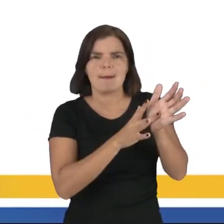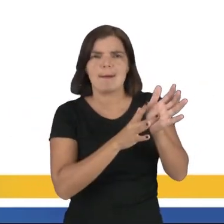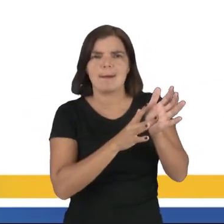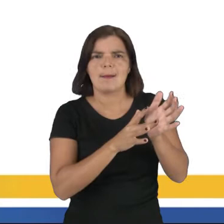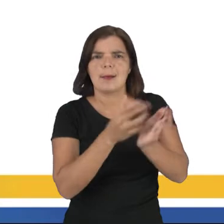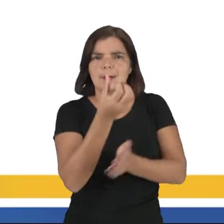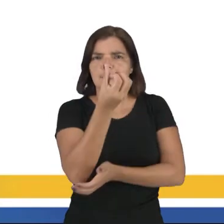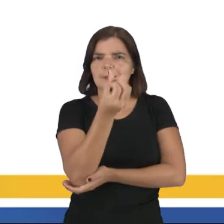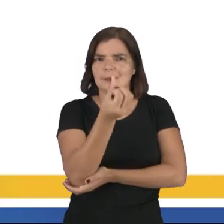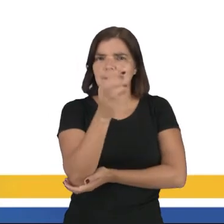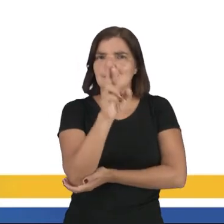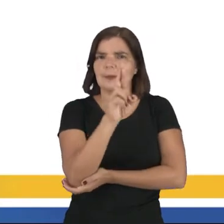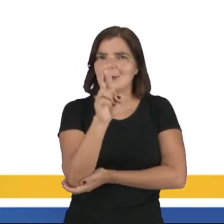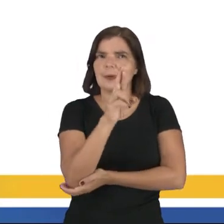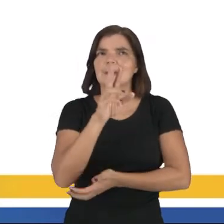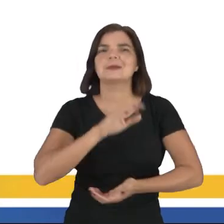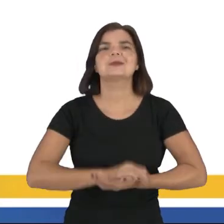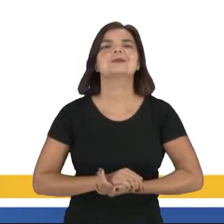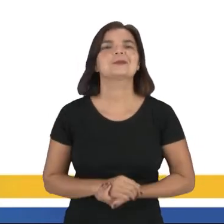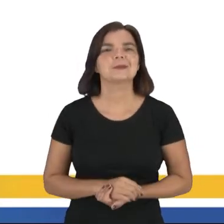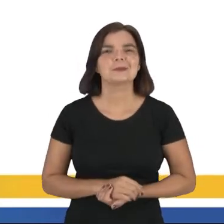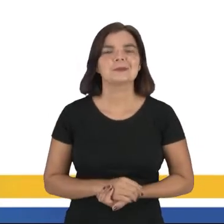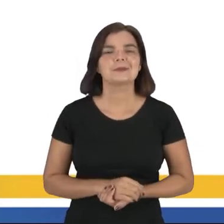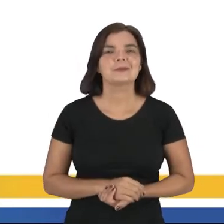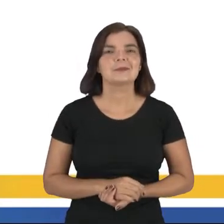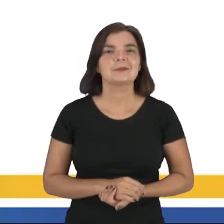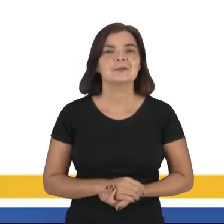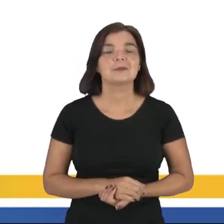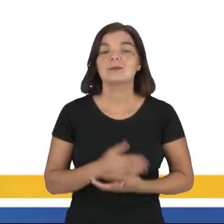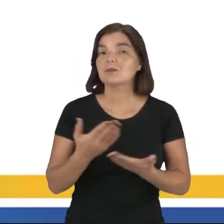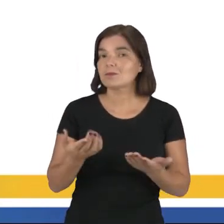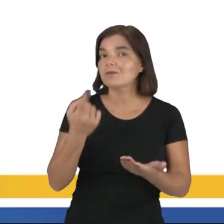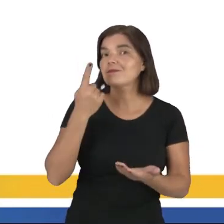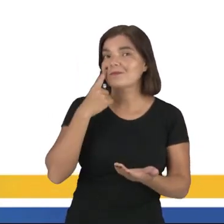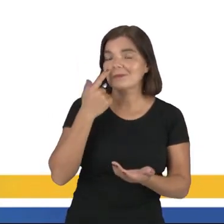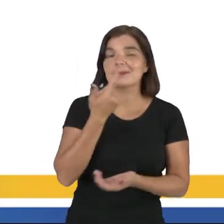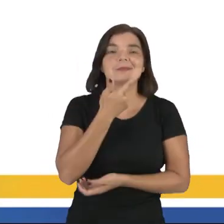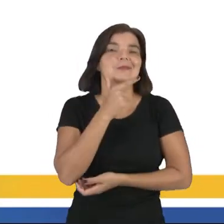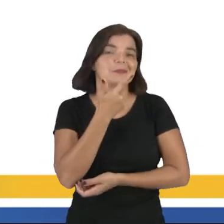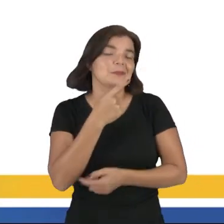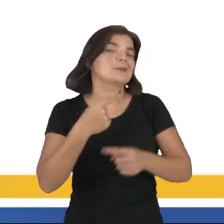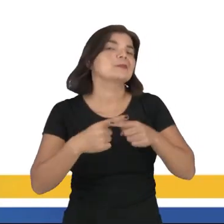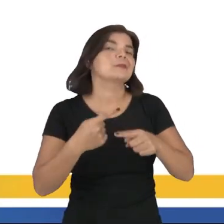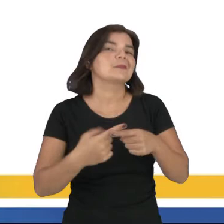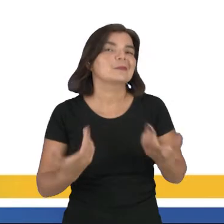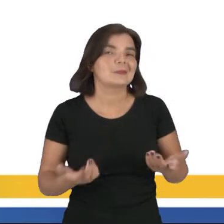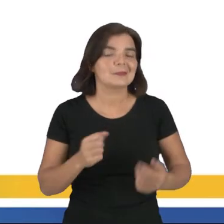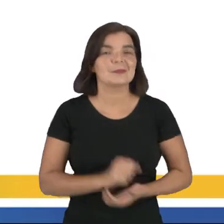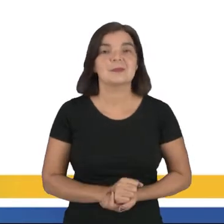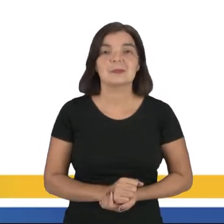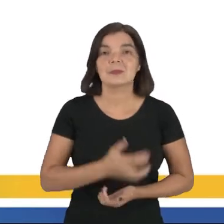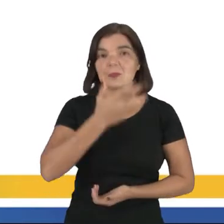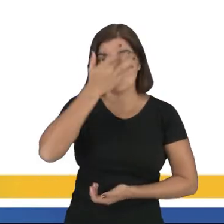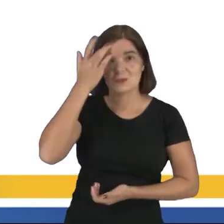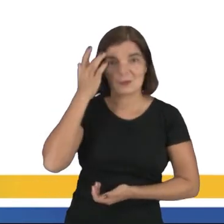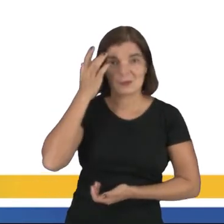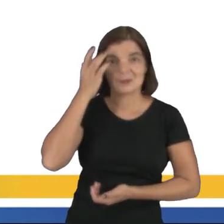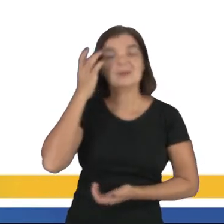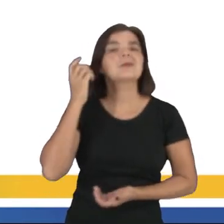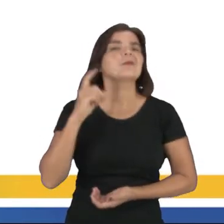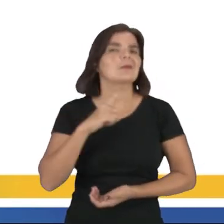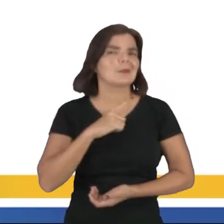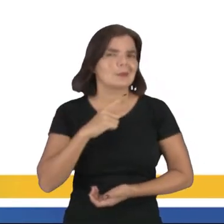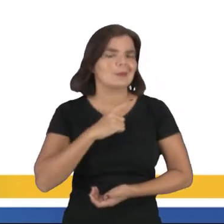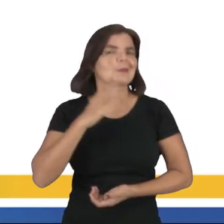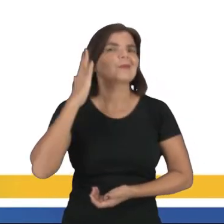comércio, coloca o valor de R$,00. Acaba causando humor, por quê? Porque muitas pessoas